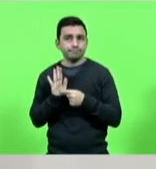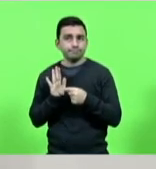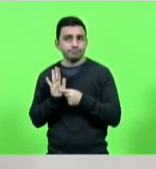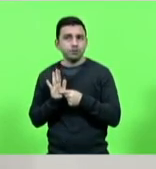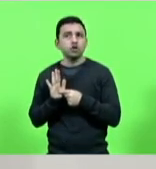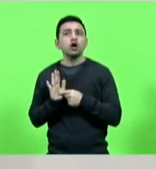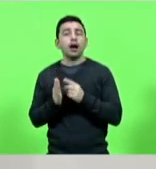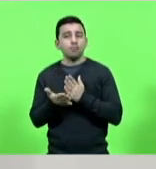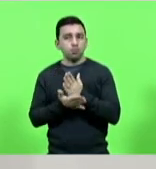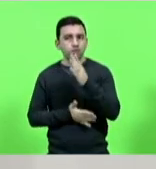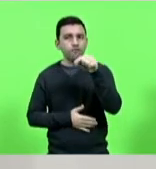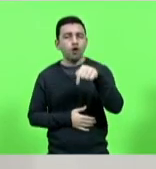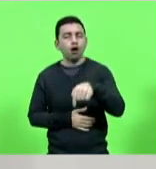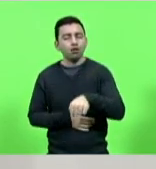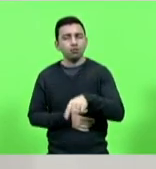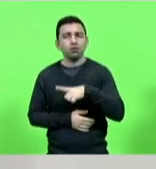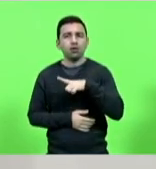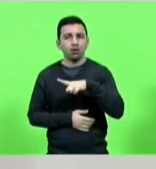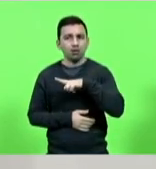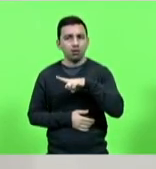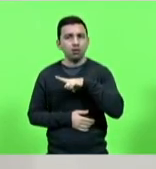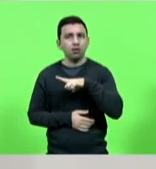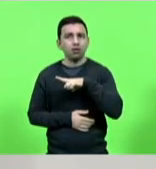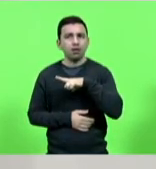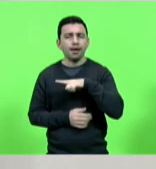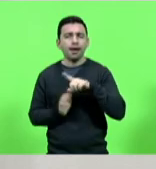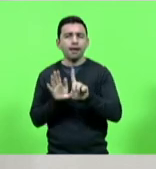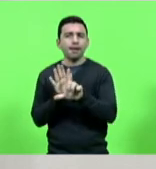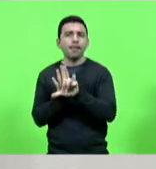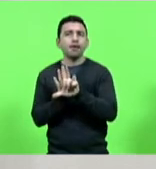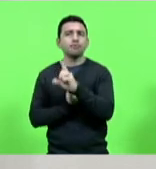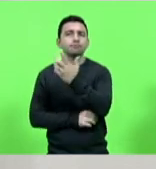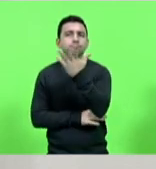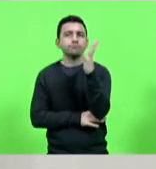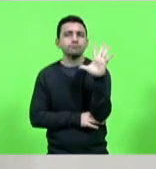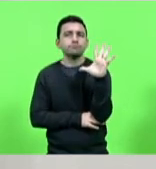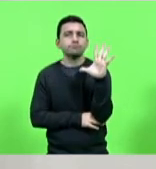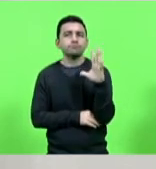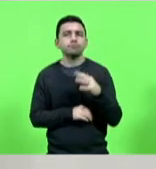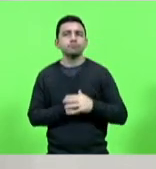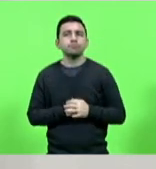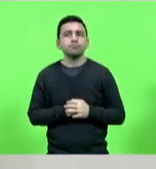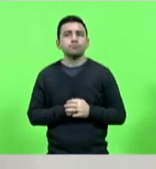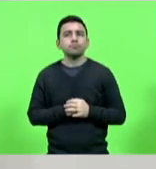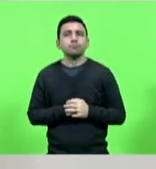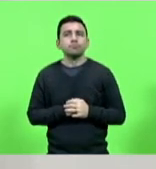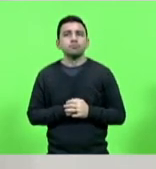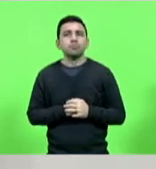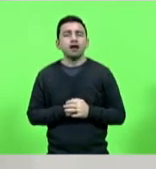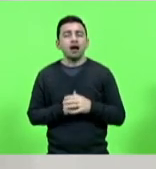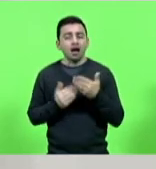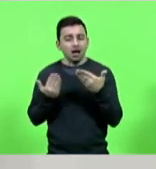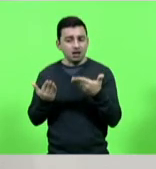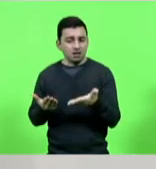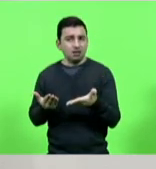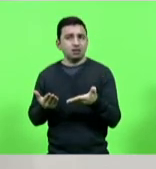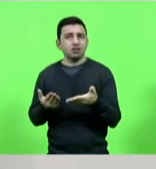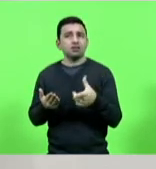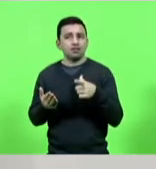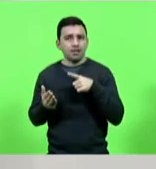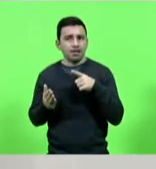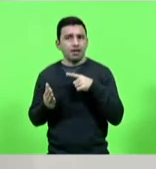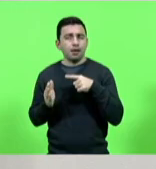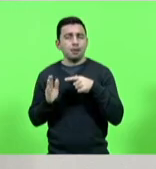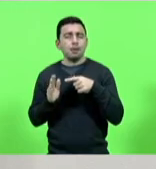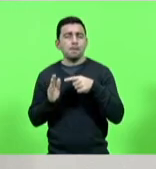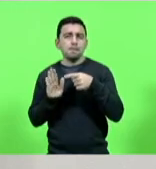aprovado aqui nessa casa, uma lei ambiental, que contemplava e preservava